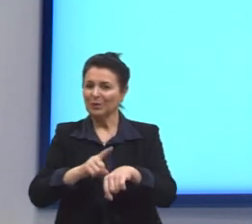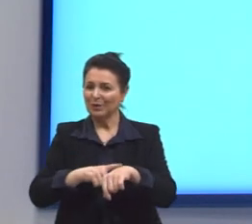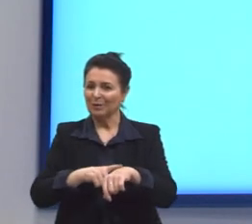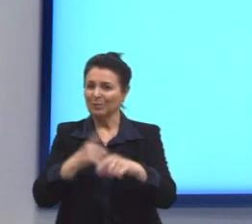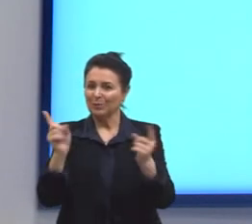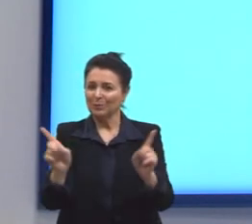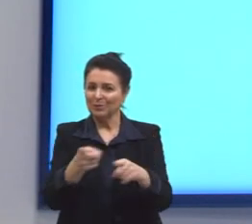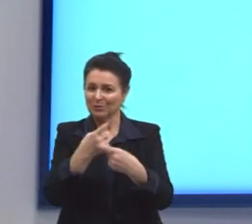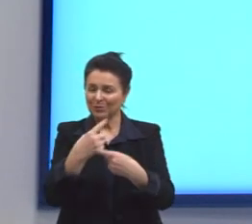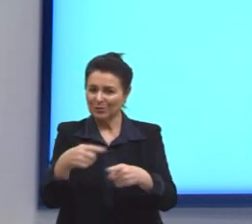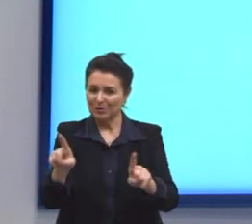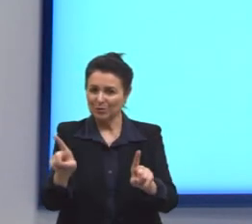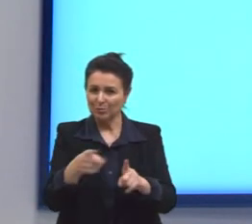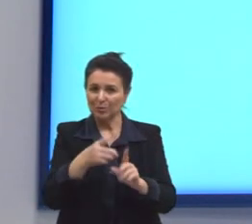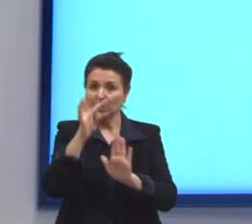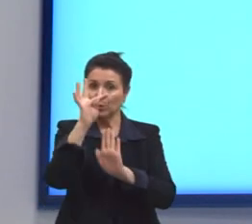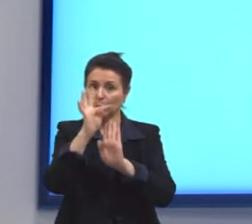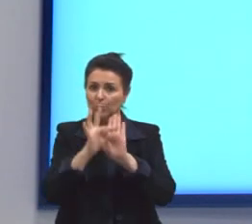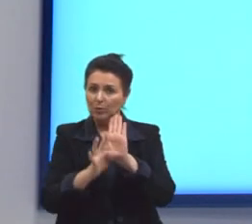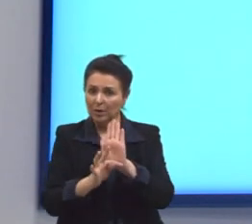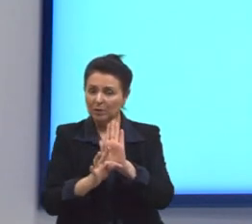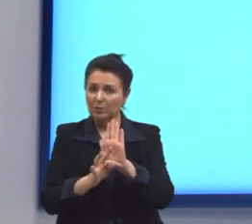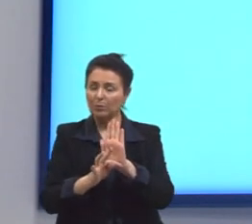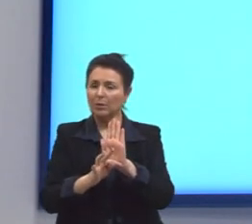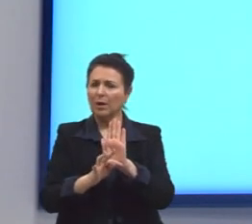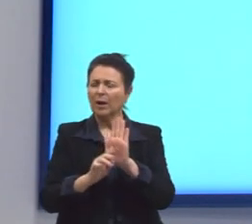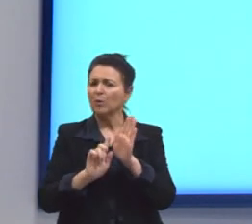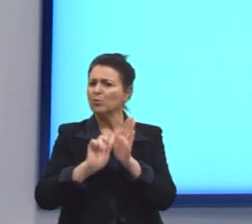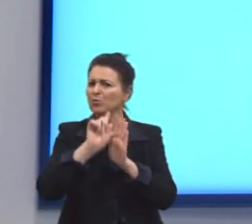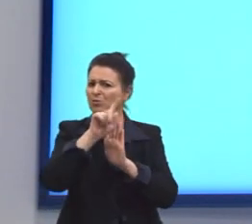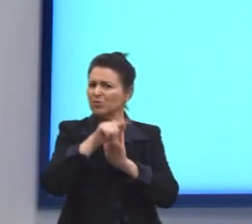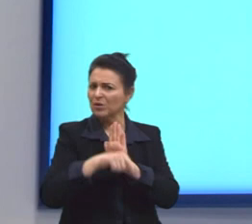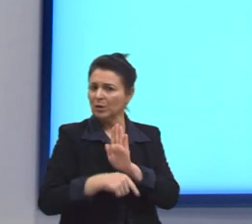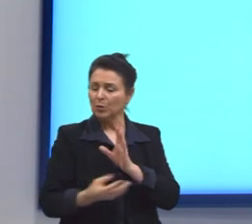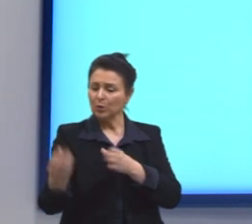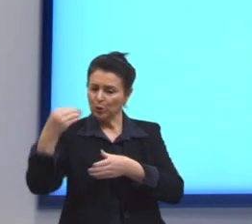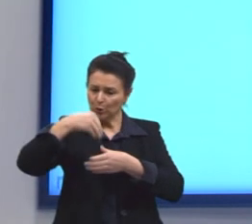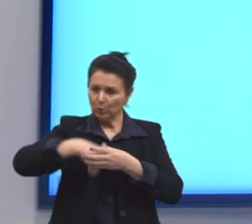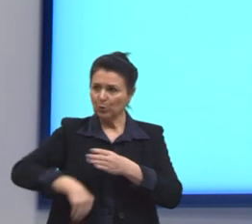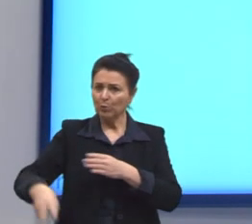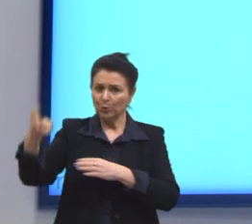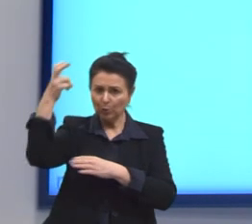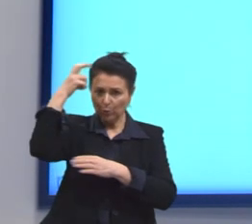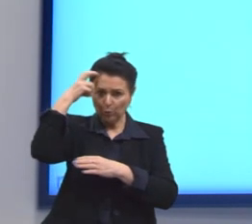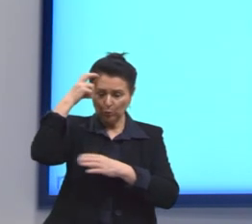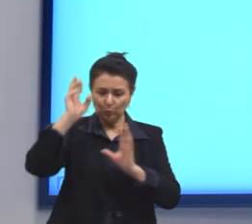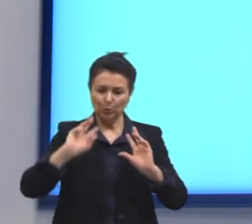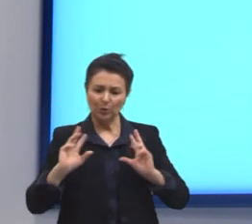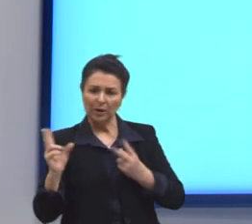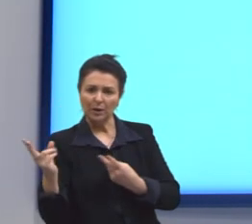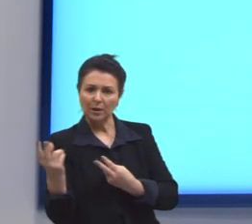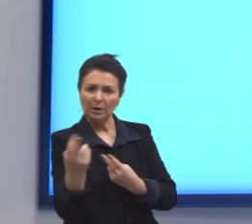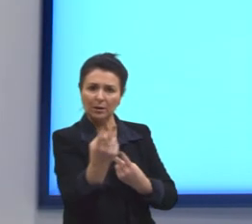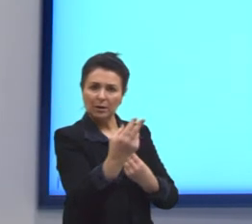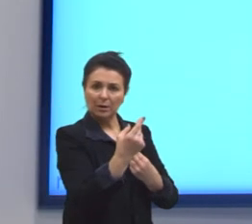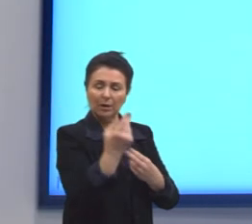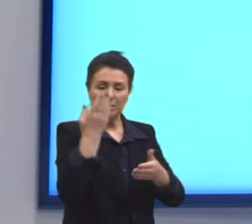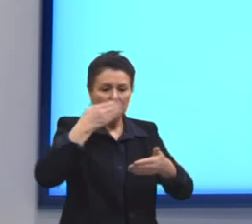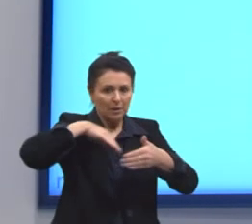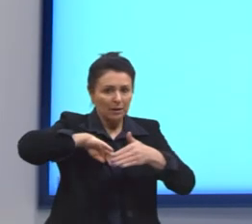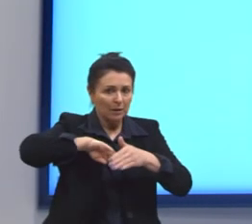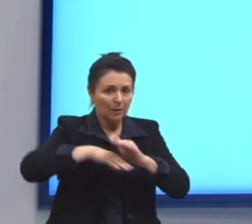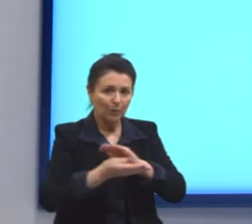musical, mencionada no texto, evidencia um gênero que incorporou a cultura de massa e se adaptou à realidade